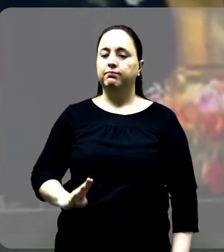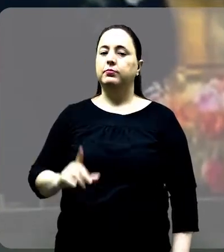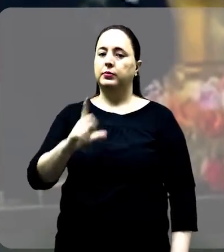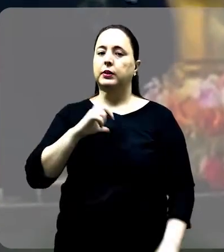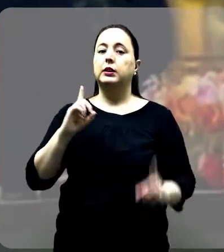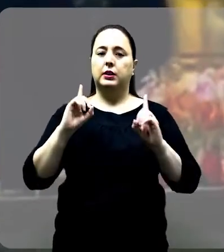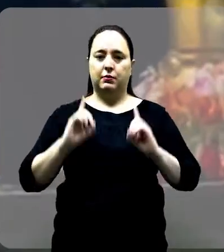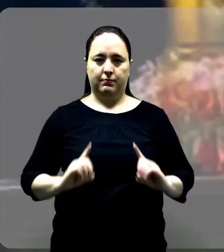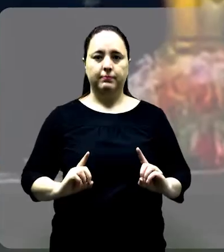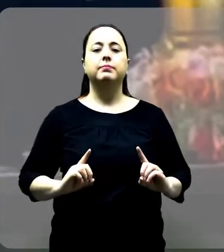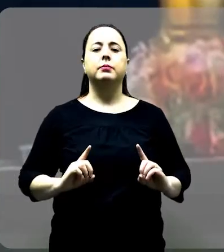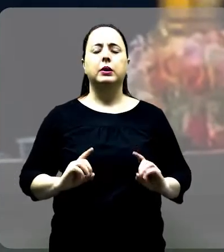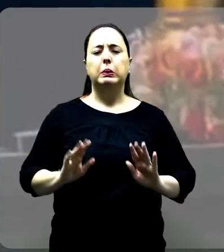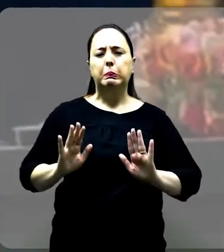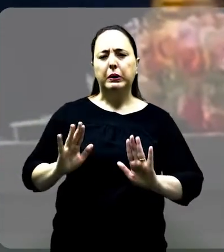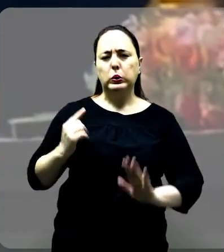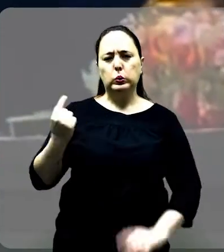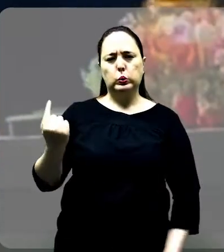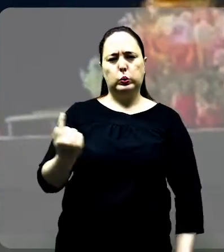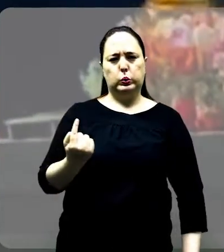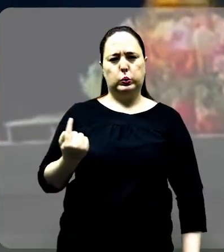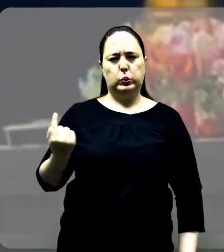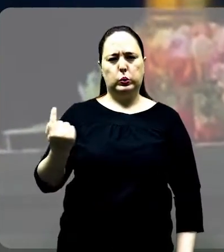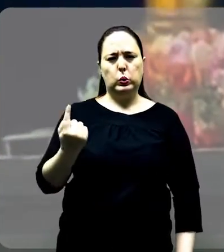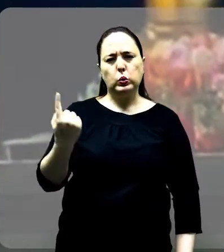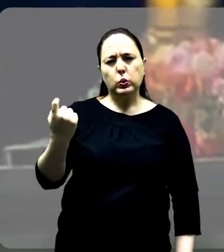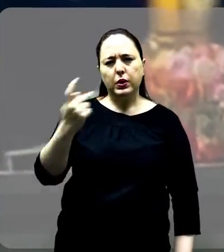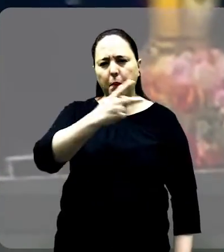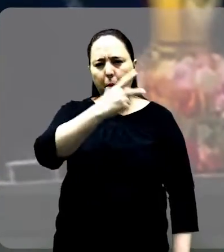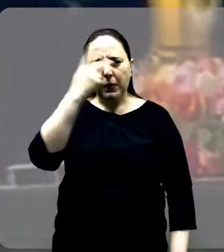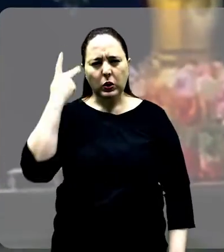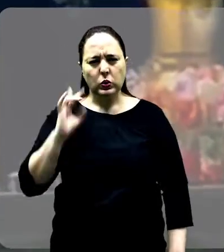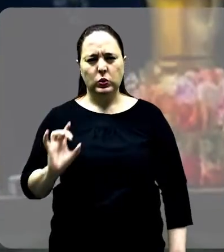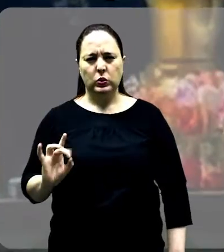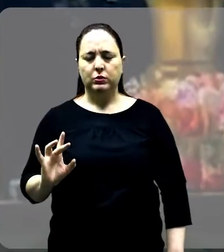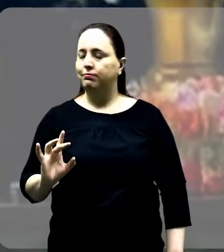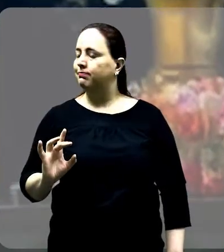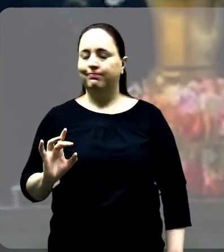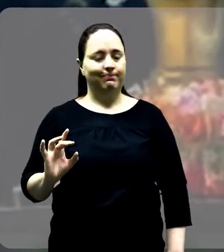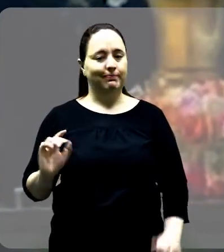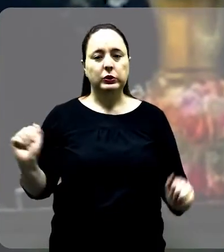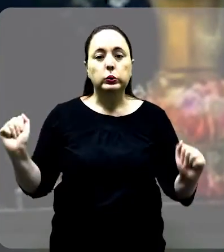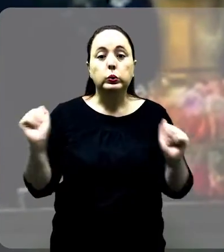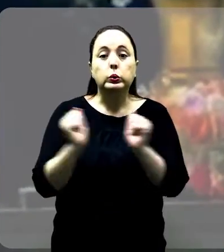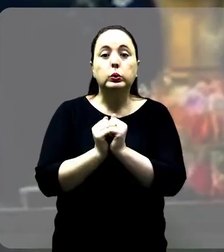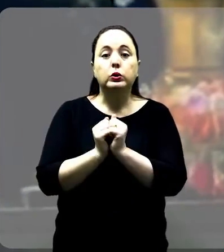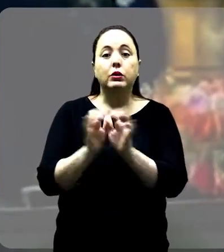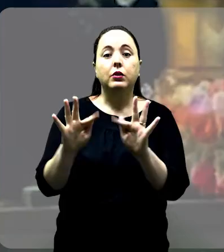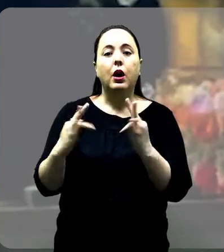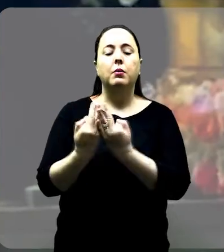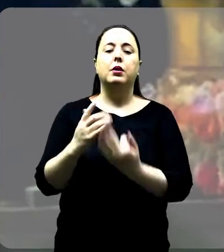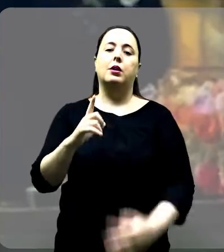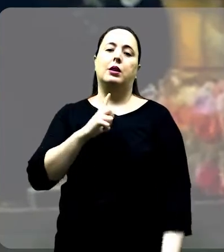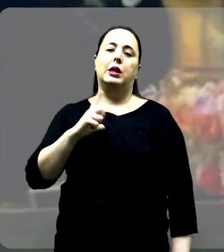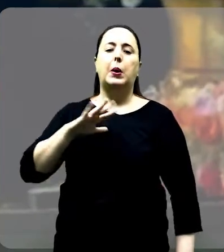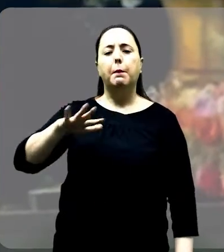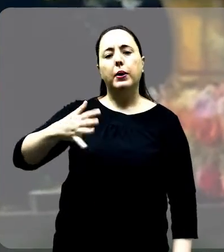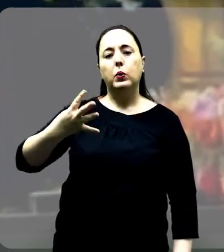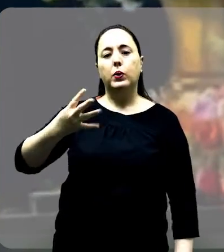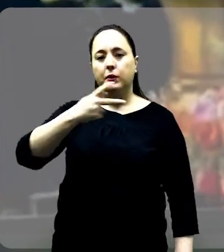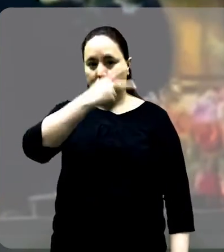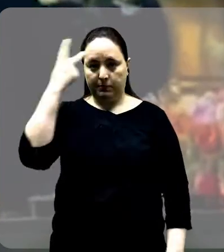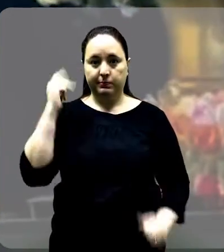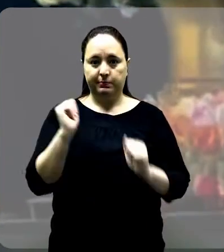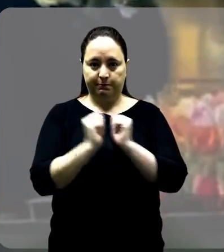com alguma deficiência. Eu quero lembrar que essa pessoa não está sozinha em casa. Coloque no mínimo quatro